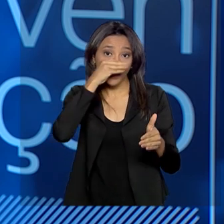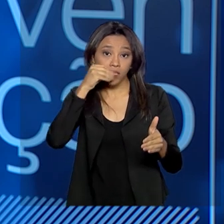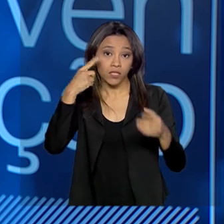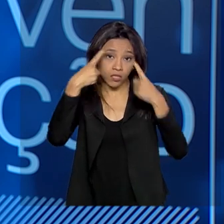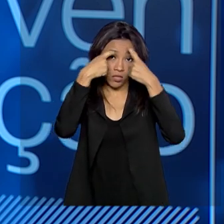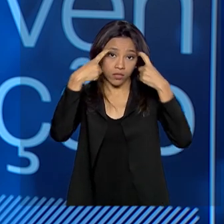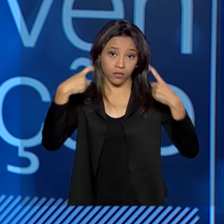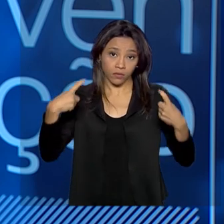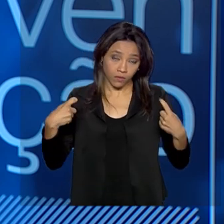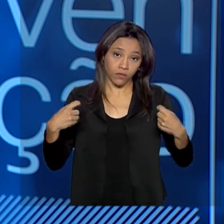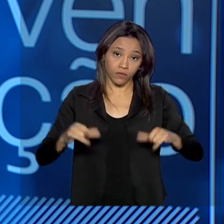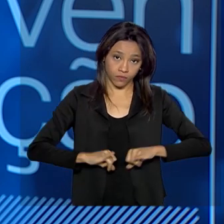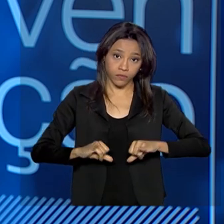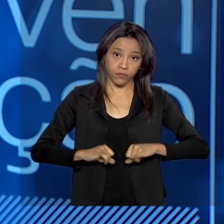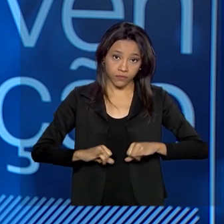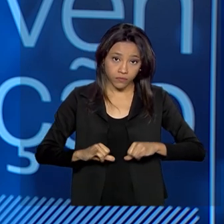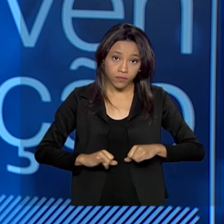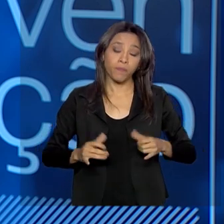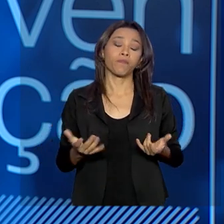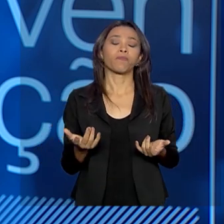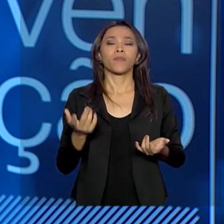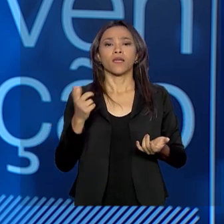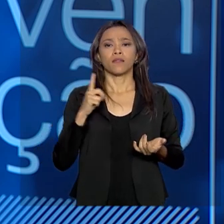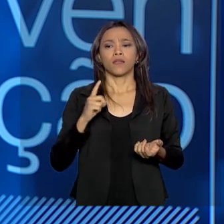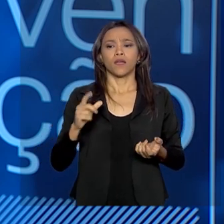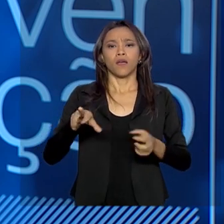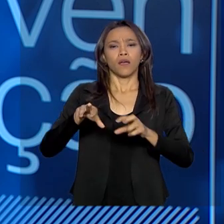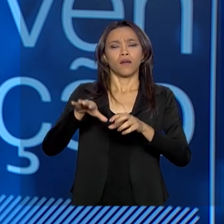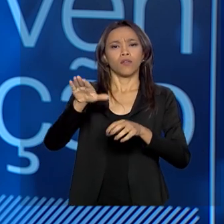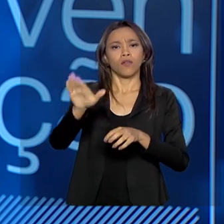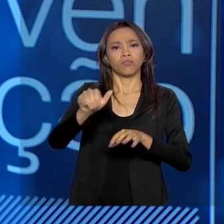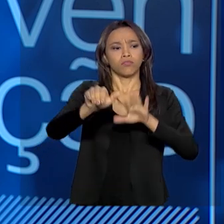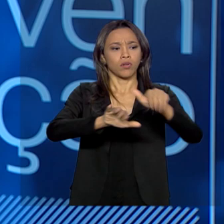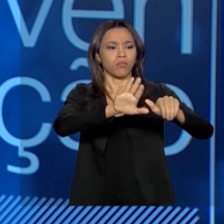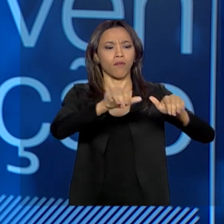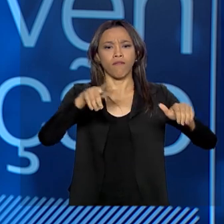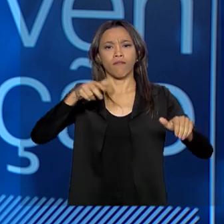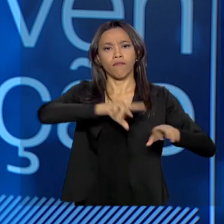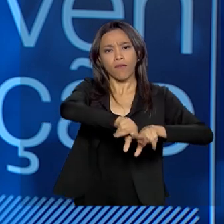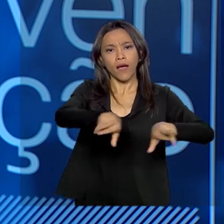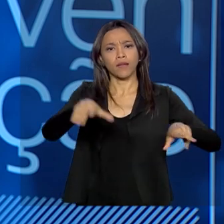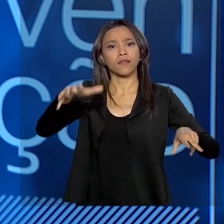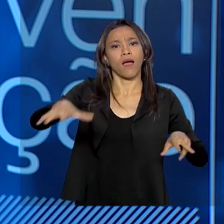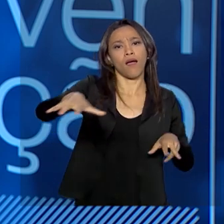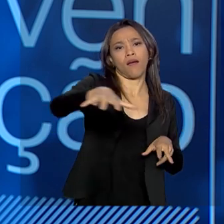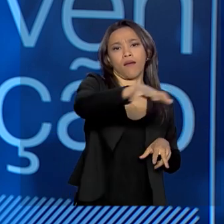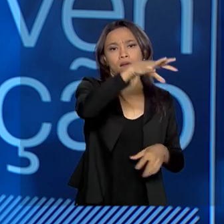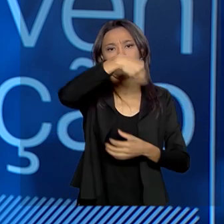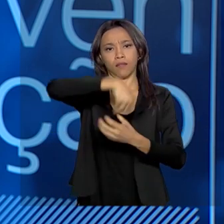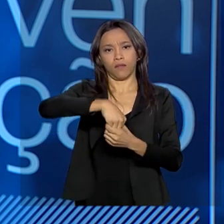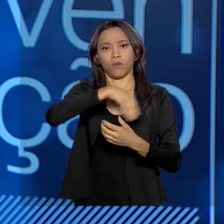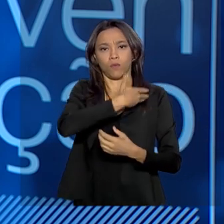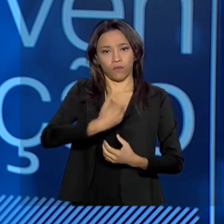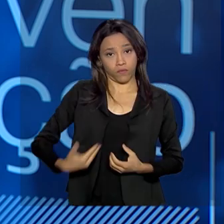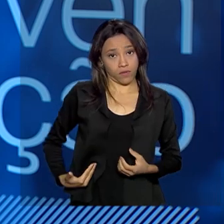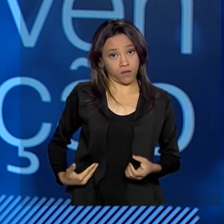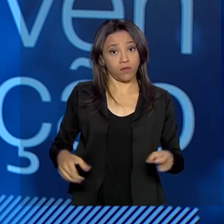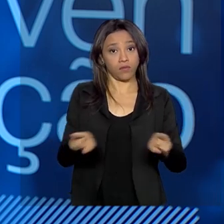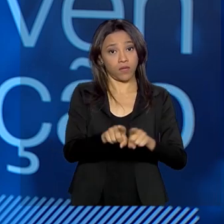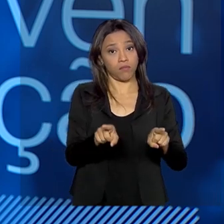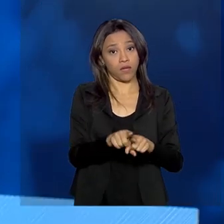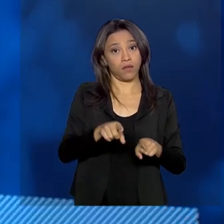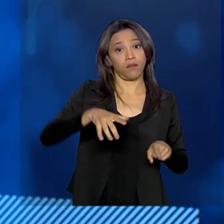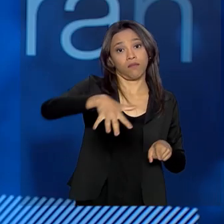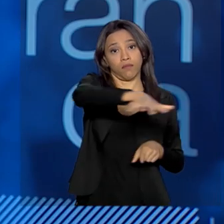Violência, reunindo vários setores, tanto do governo quanto da